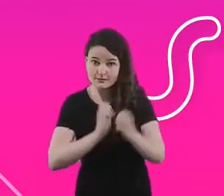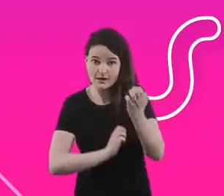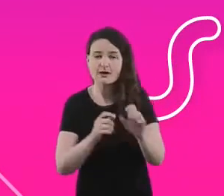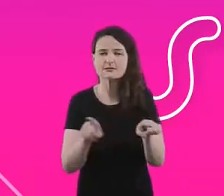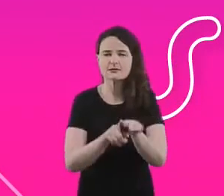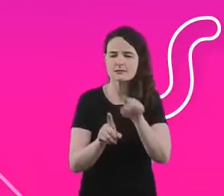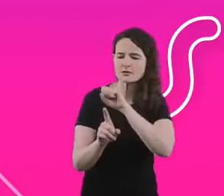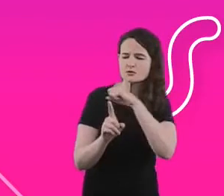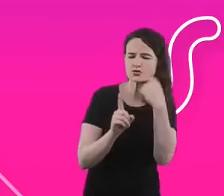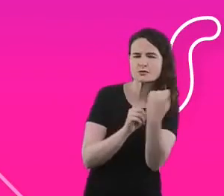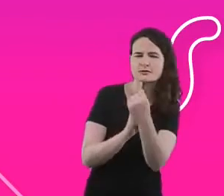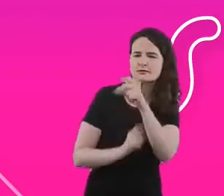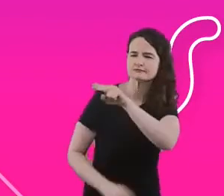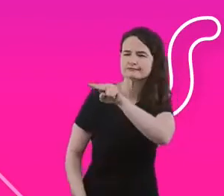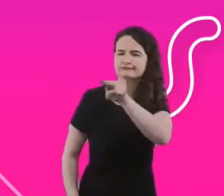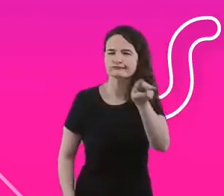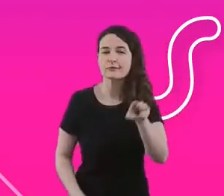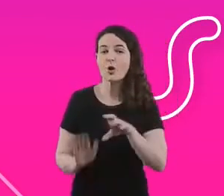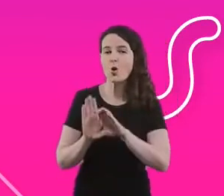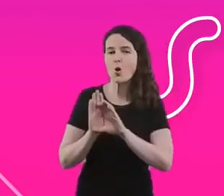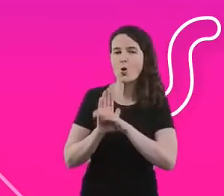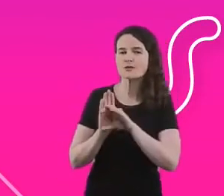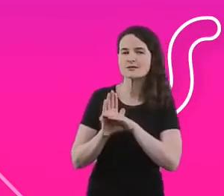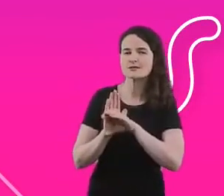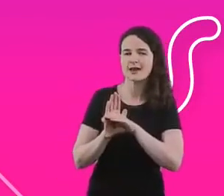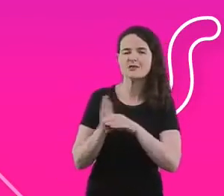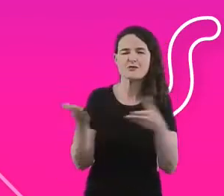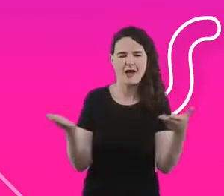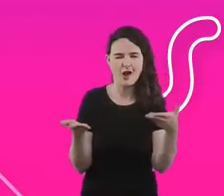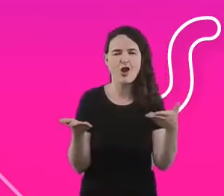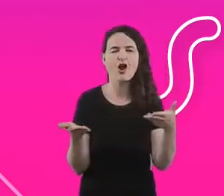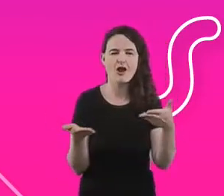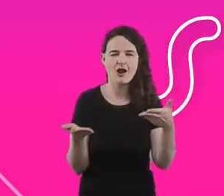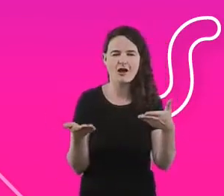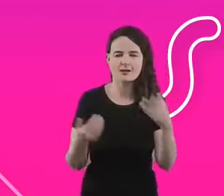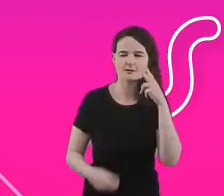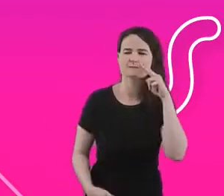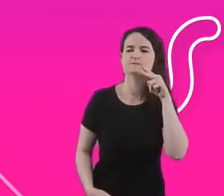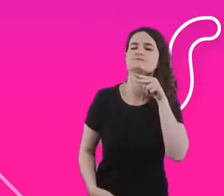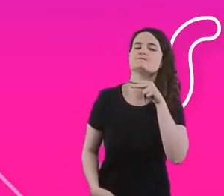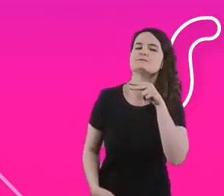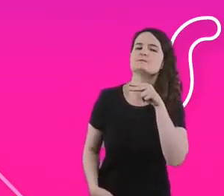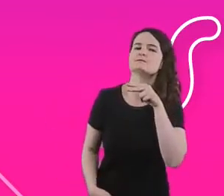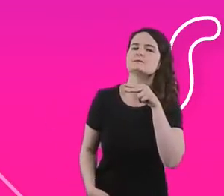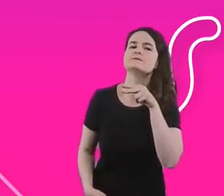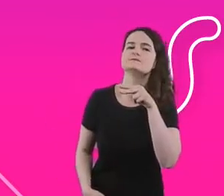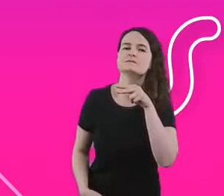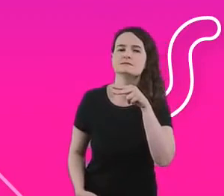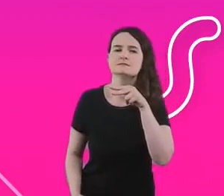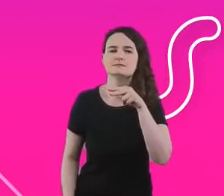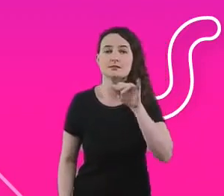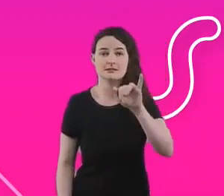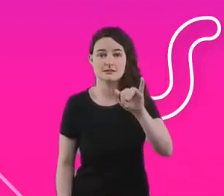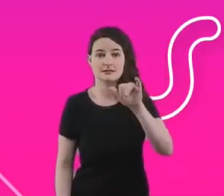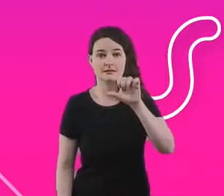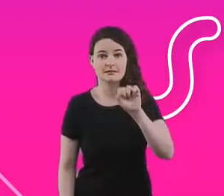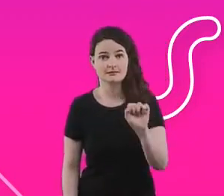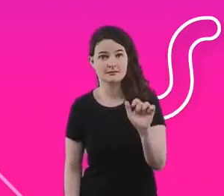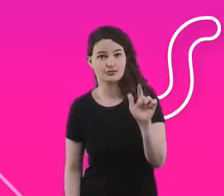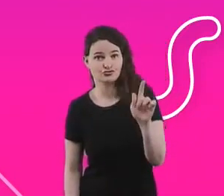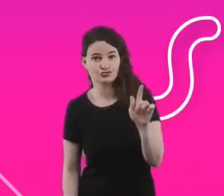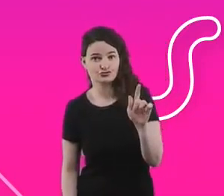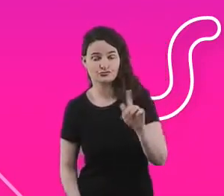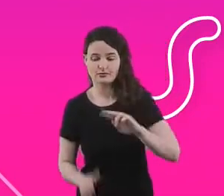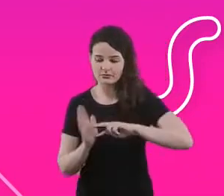acho que é o termo que está em grande destaque, até ficou um pouco na da moda, tem sido esse termo ESG, que é uma sigla em inglês que equivale em português a